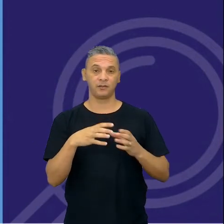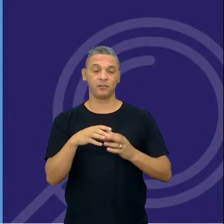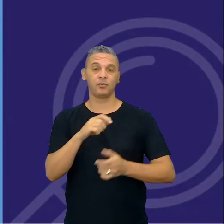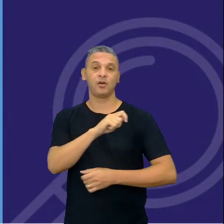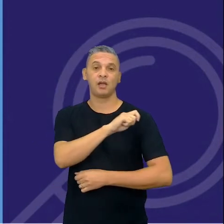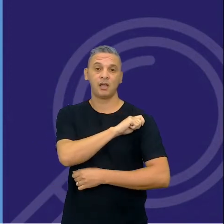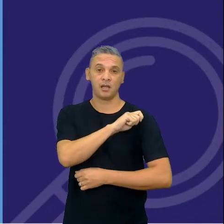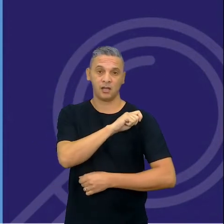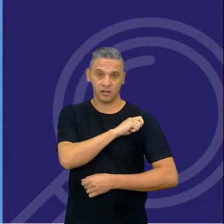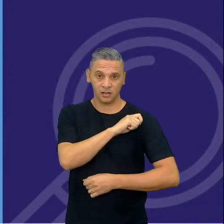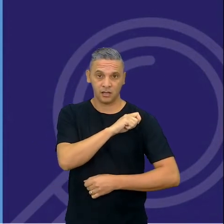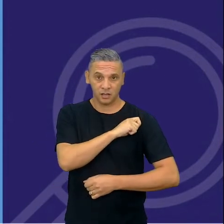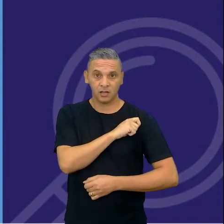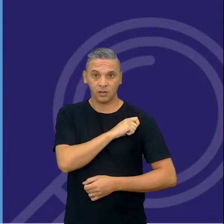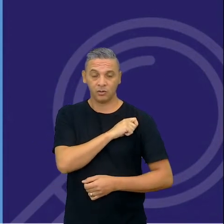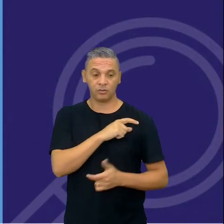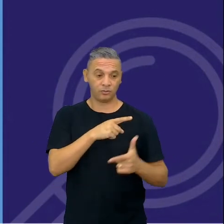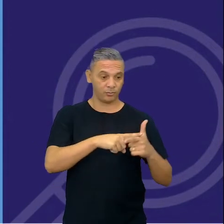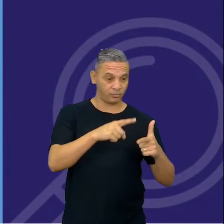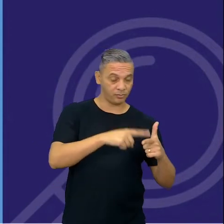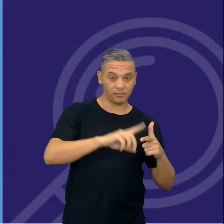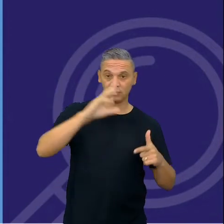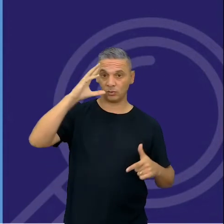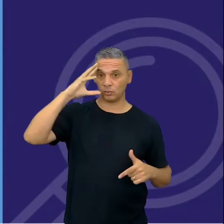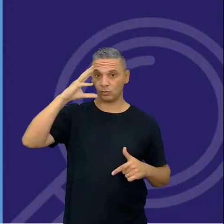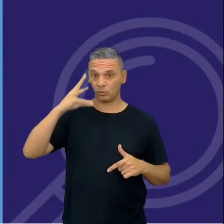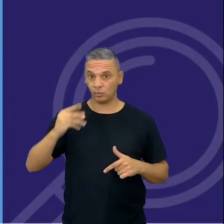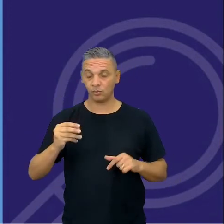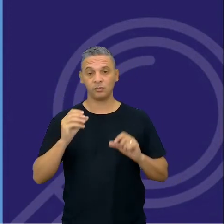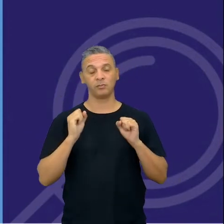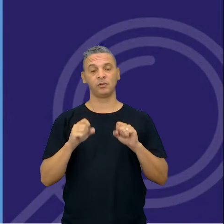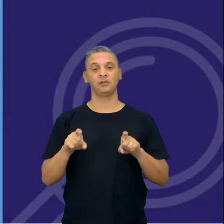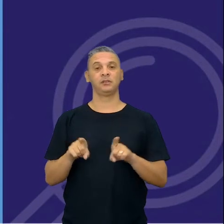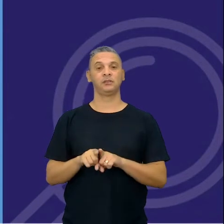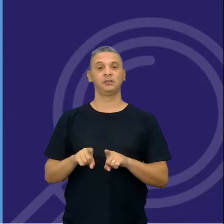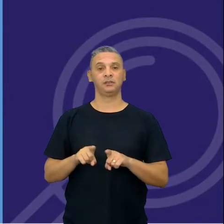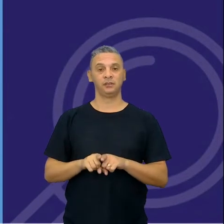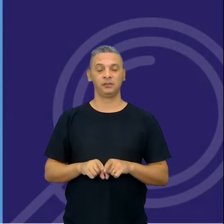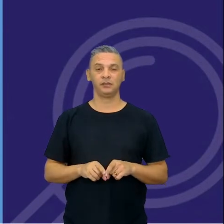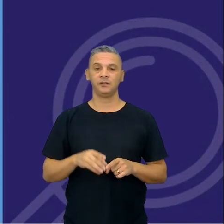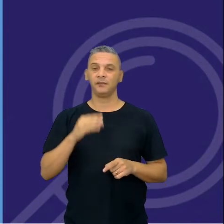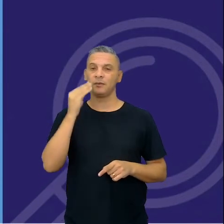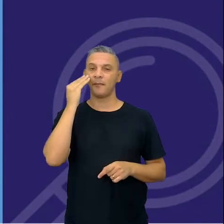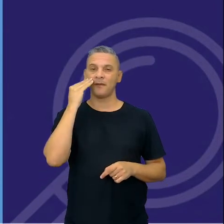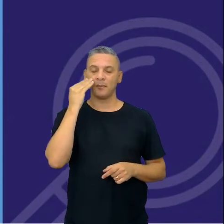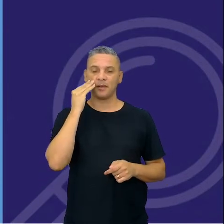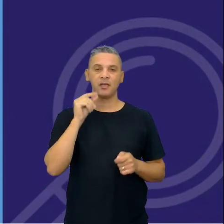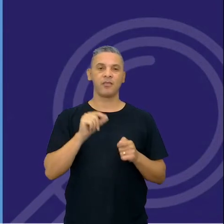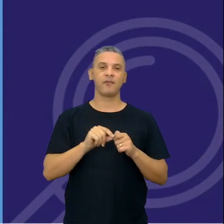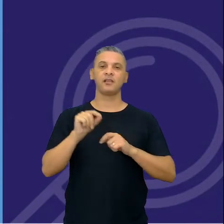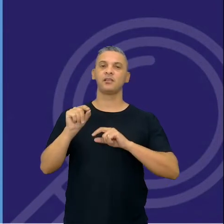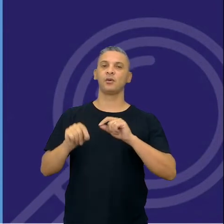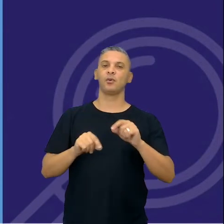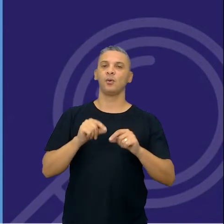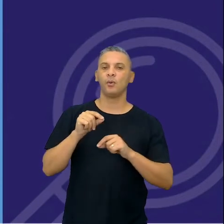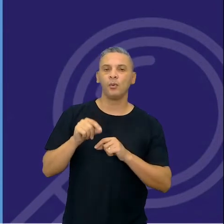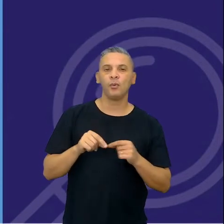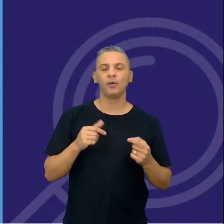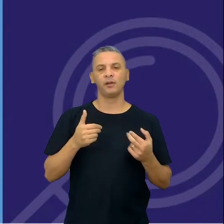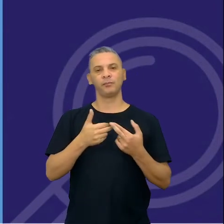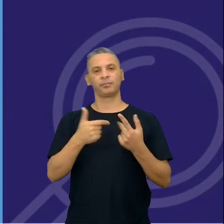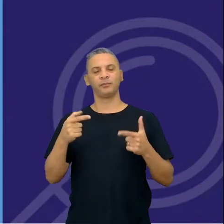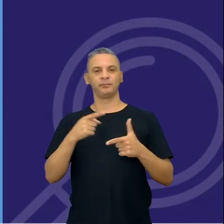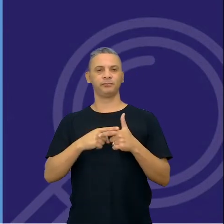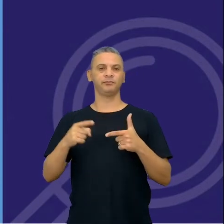ele saia de uma situação problema, aí eu tenho uma situação problema, que experimento eu poderia fazer para resolver essa situação problema,